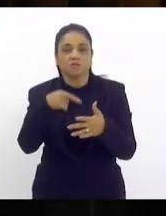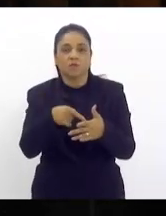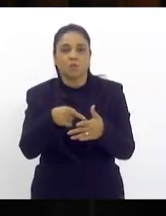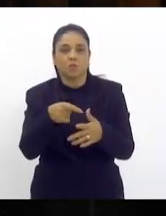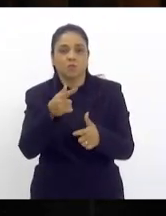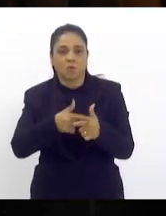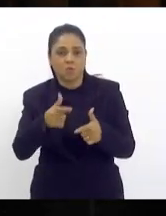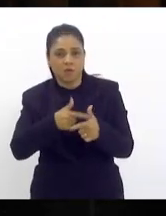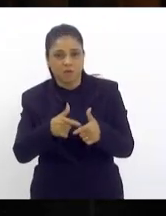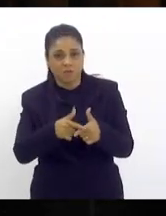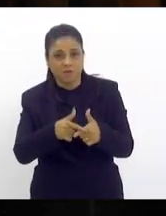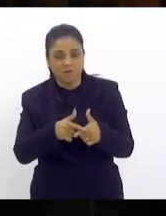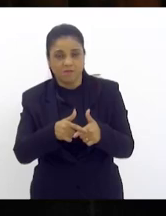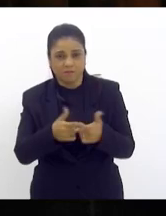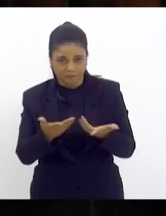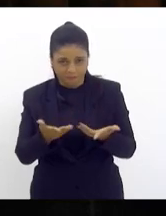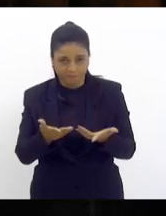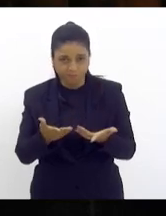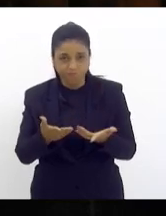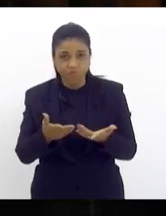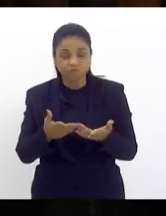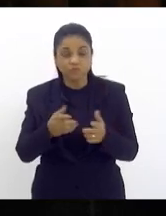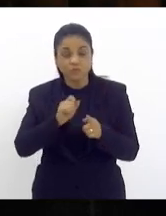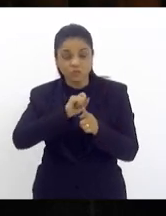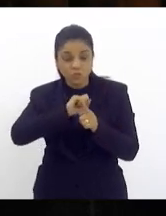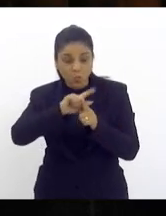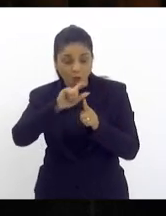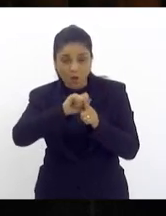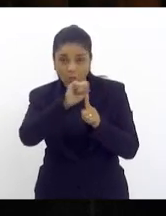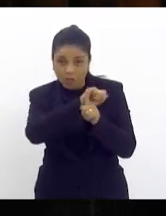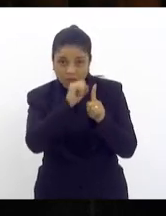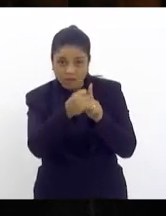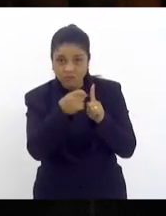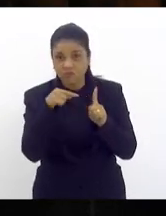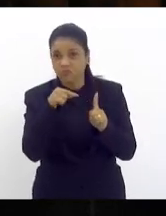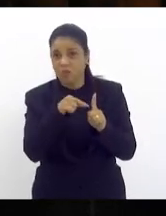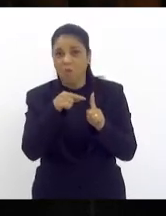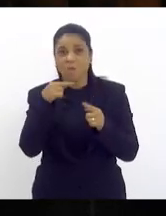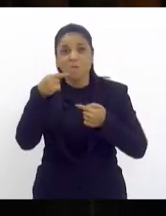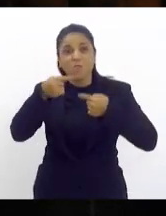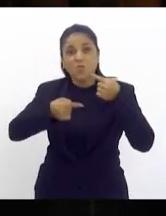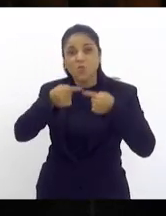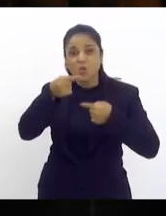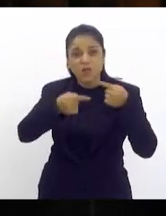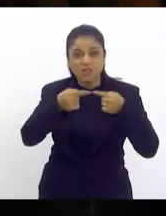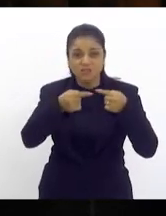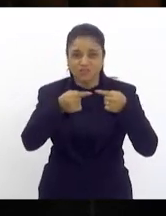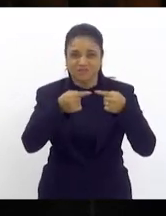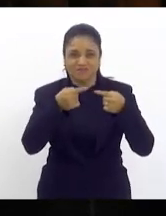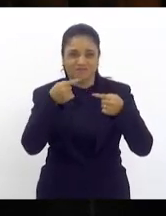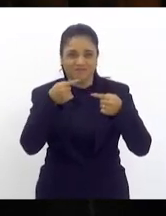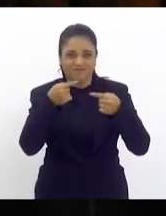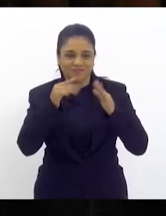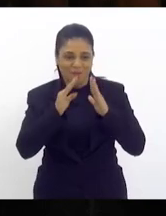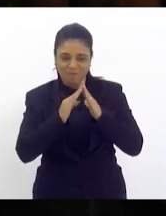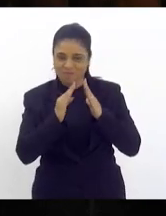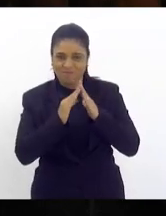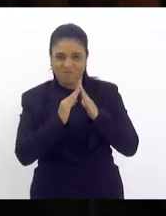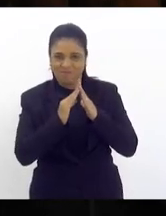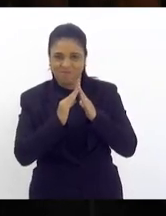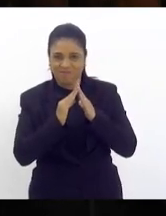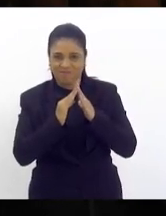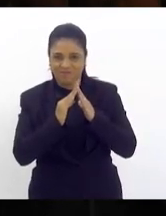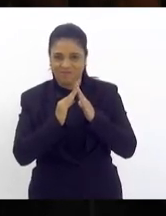fazer dessa ferramenta que é o aluguel social uma política de habitação que na verdade